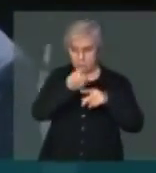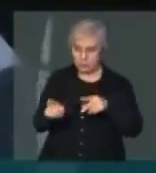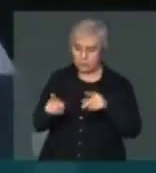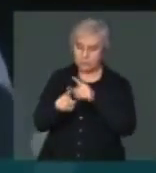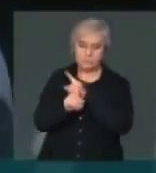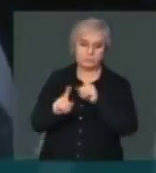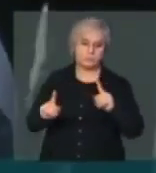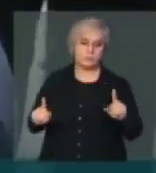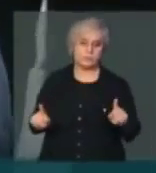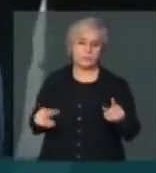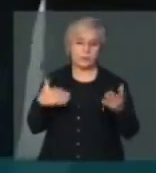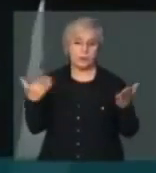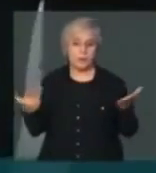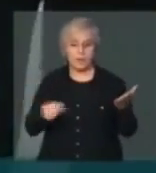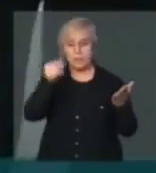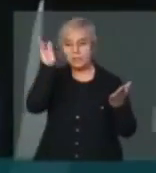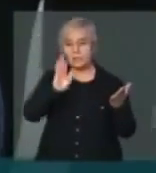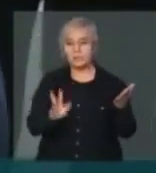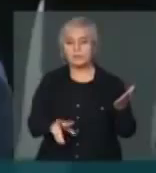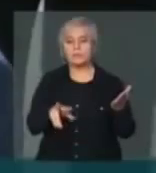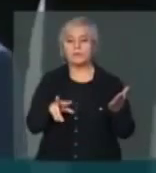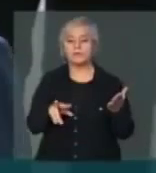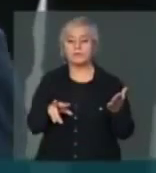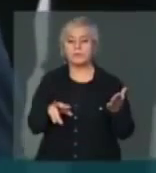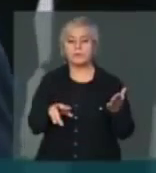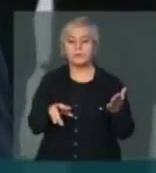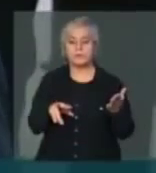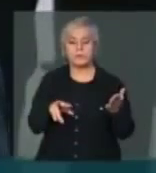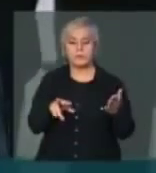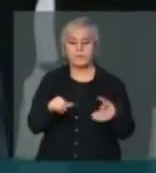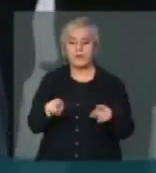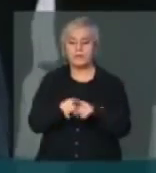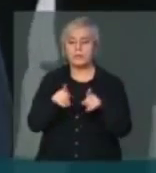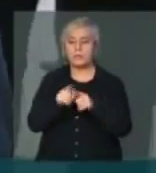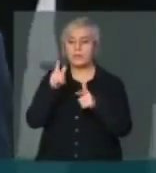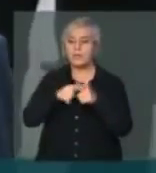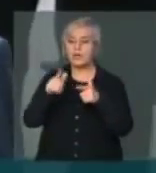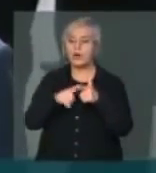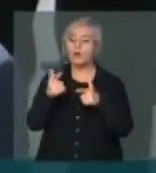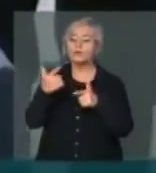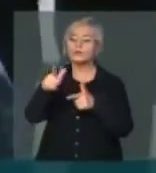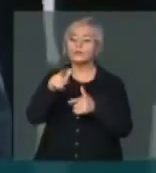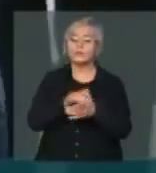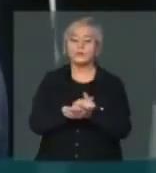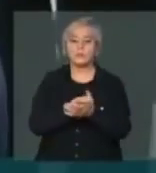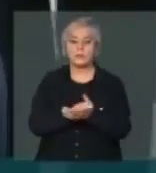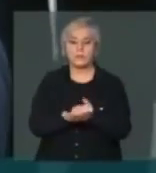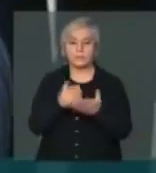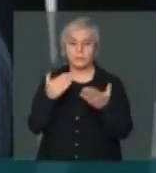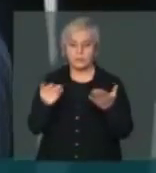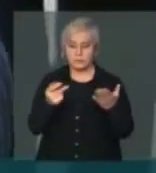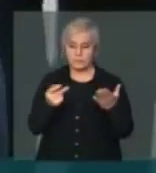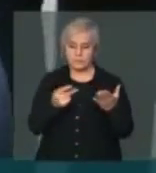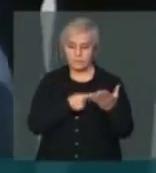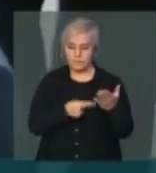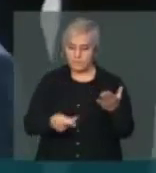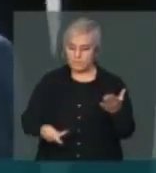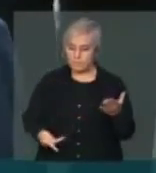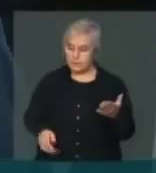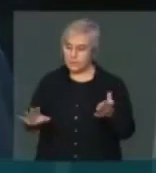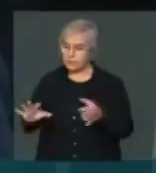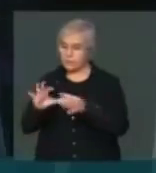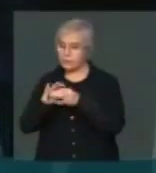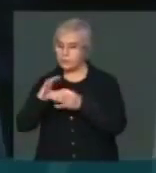ainda no caso brasileiro, vai sanar outro grave problema, que essa tal presidência de coalizão